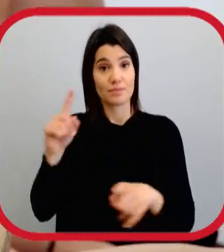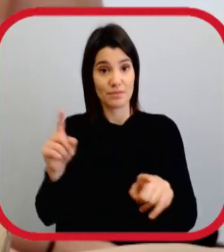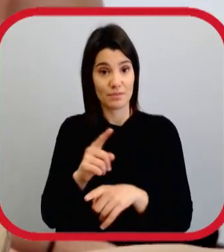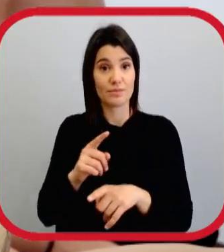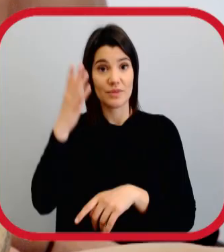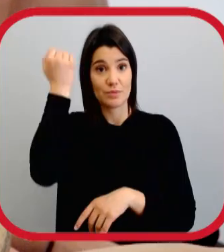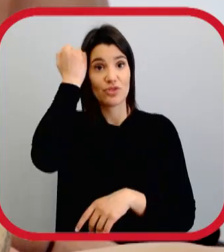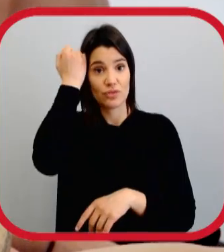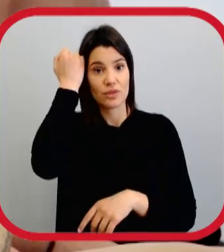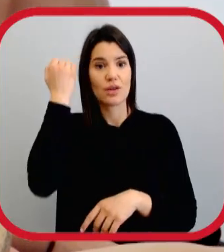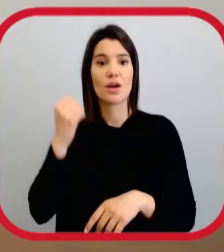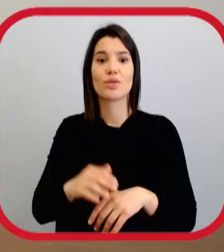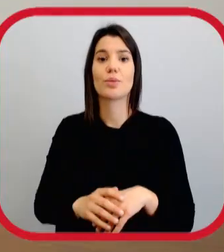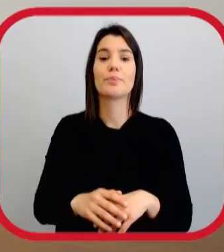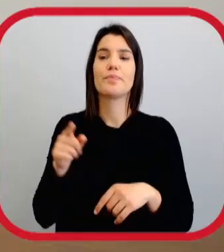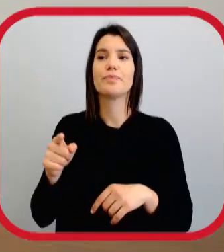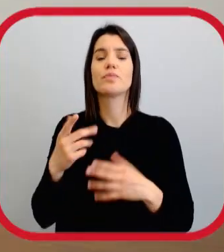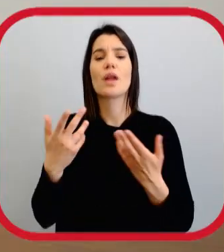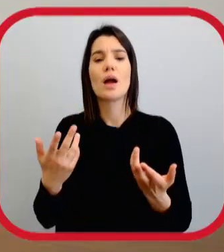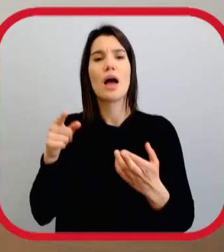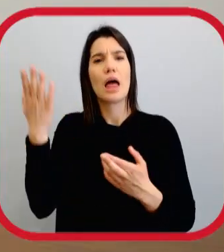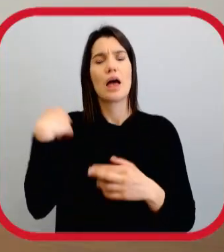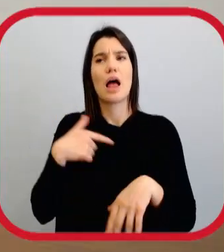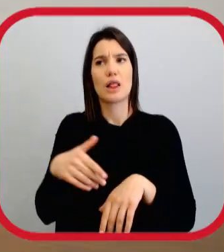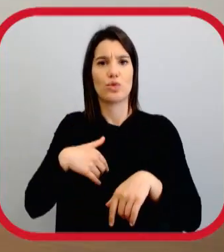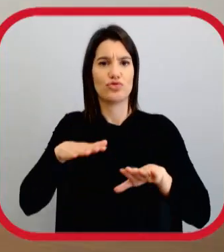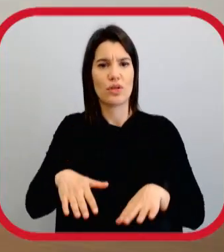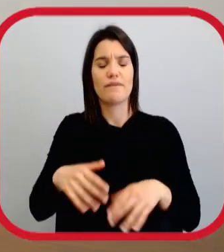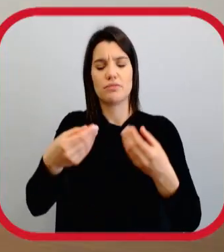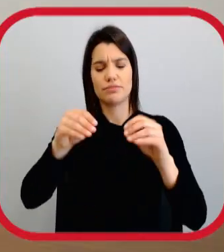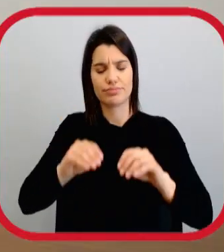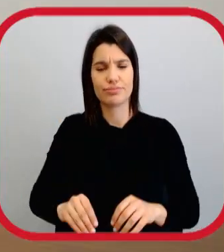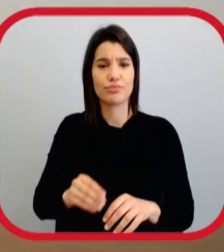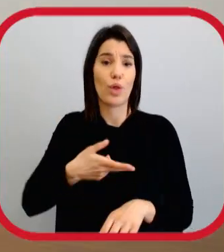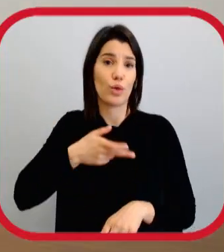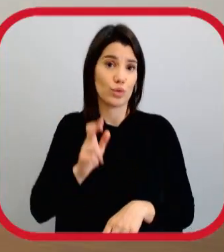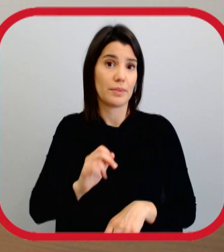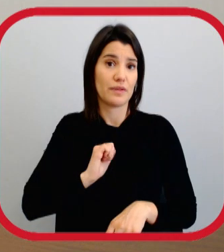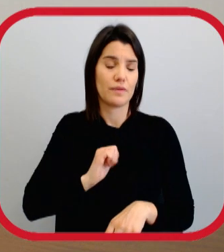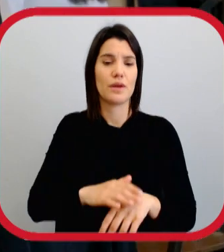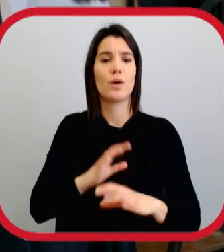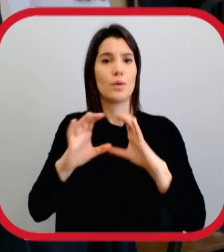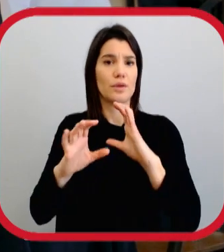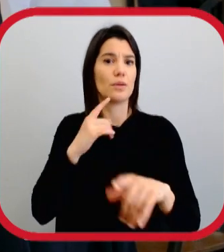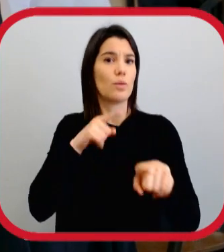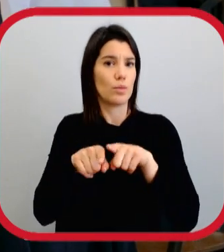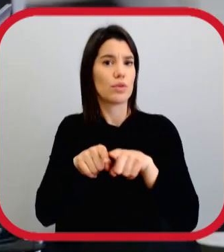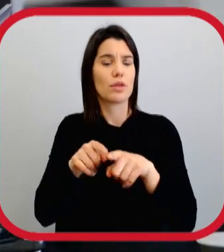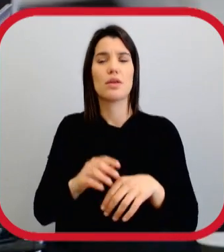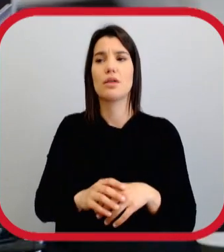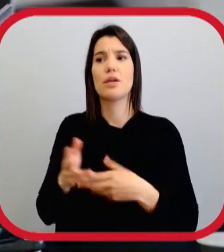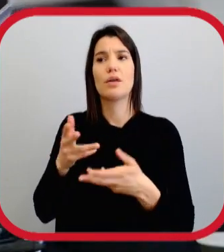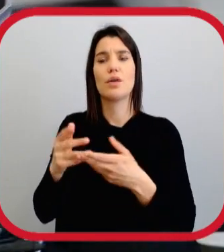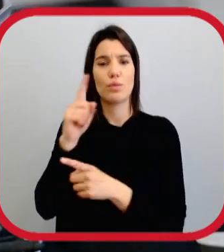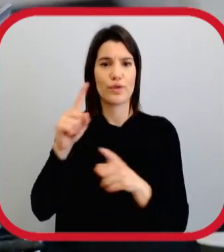Há um professor que dava aulas no mestrado de Jérgio, que era o professor Gregory Payne. E eu, na altura, estava a fazer a minha tese de doutoramento em comunicação